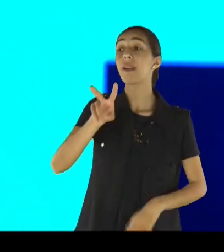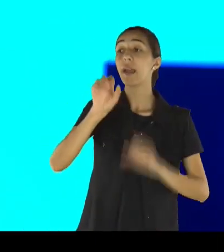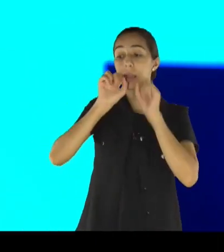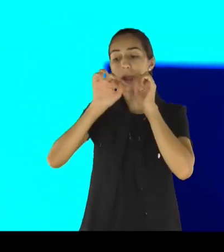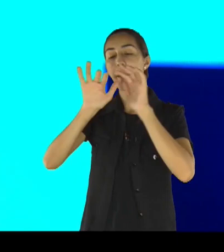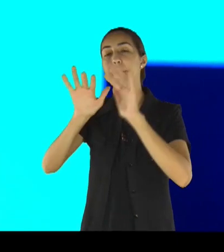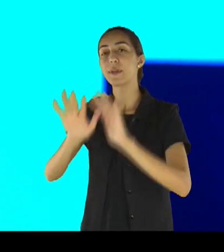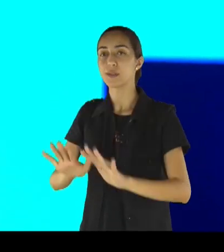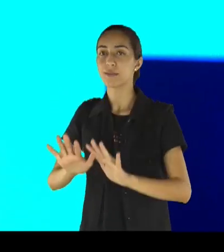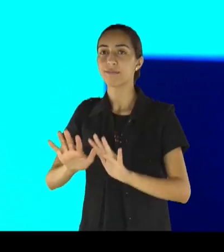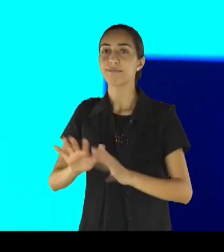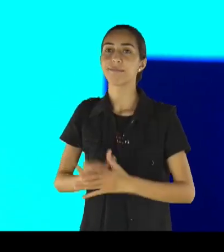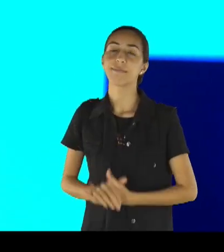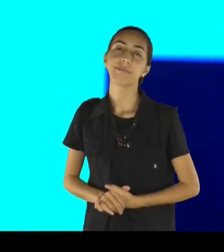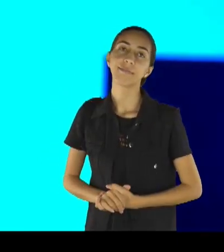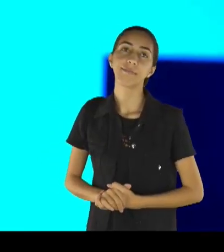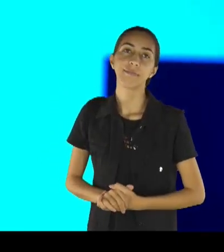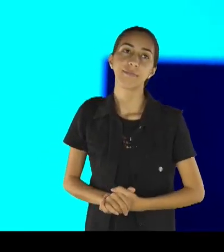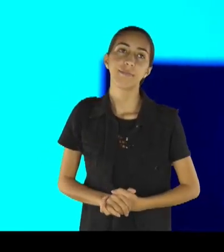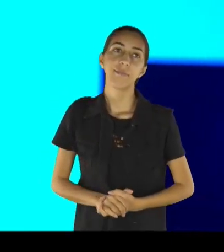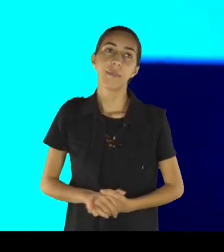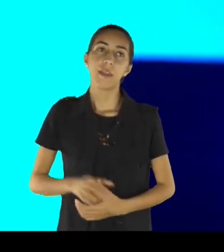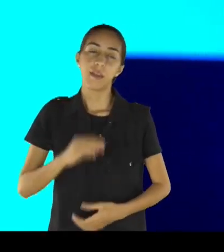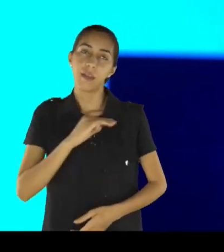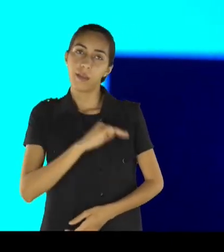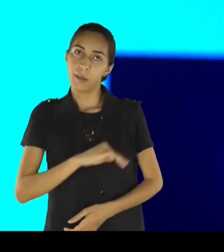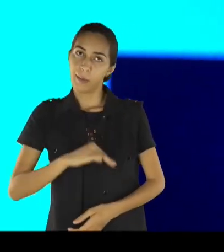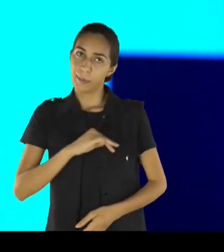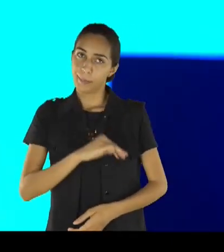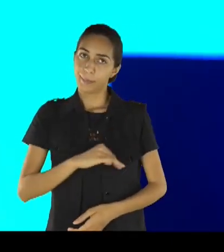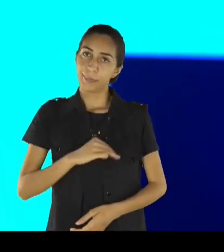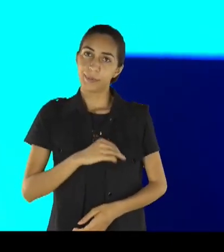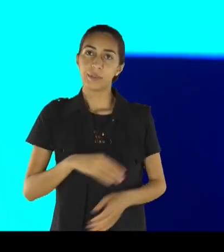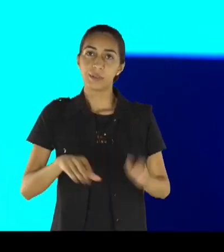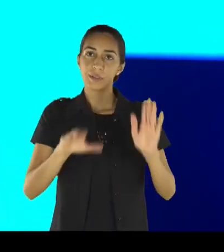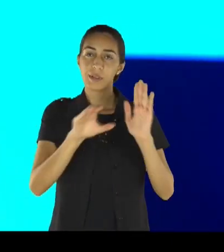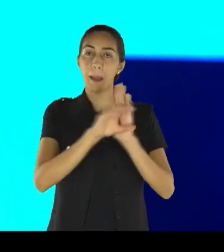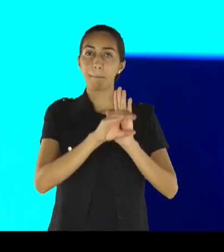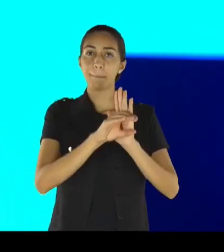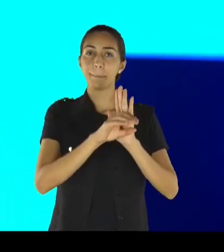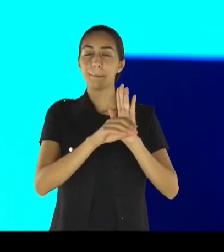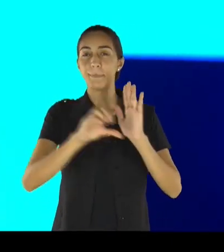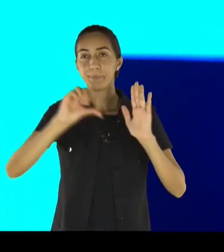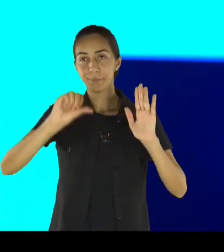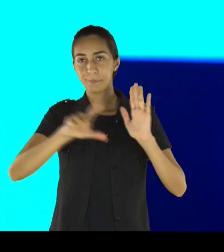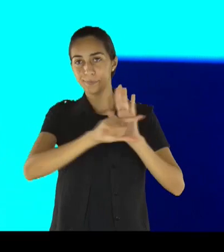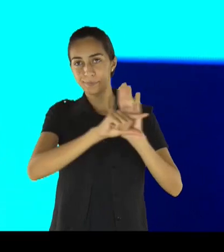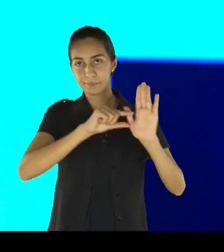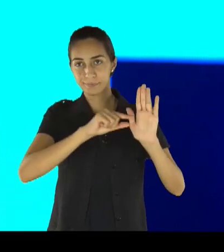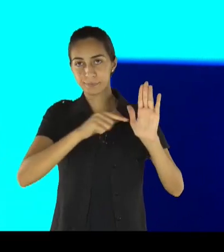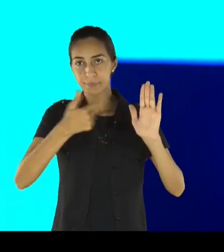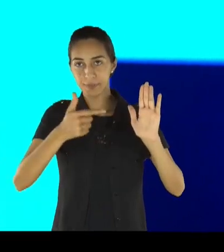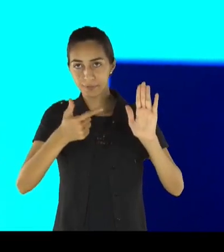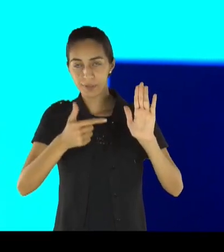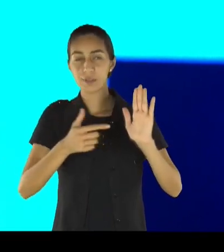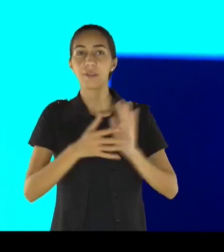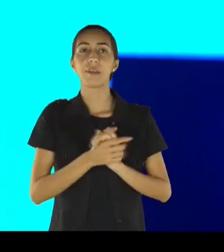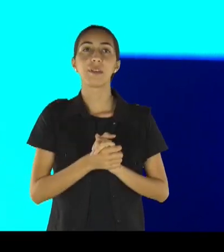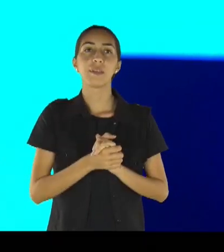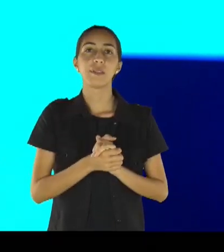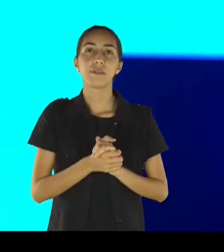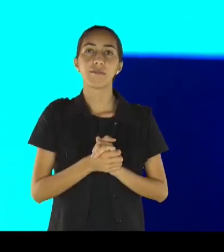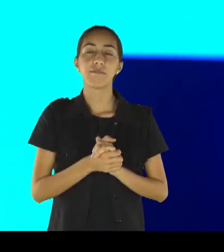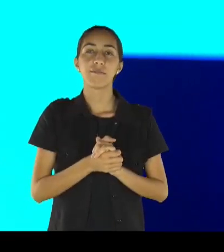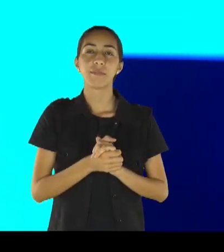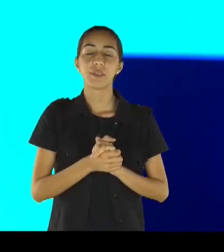lá em Mateus, no capítulo 9, do versículo 2, a mesma coisa, Jesus vendo a fé deles, disse ao paralítico, filho, também chamou de